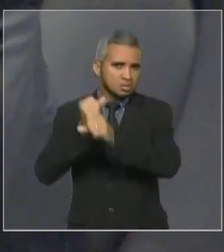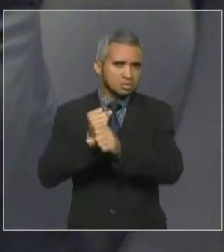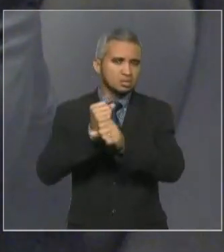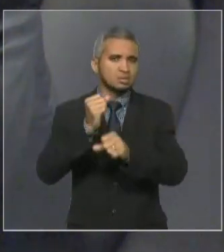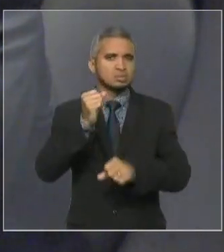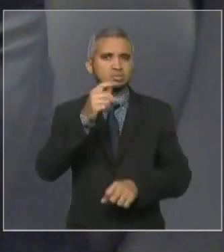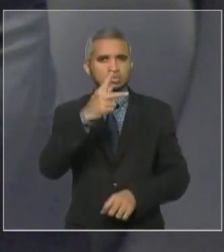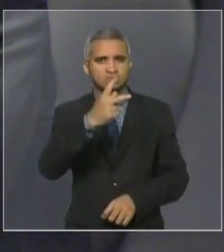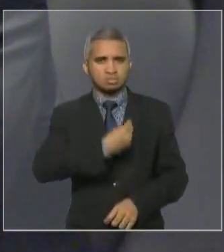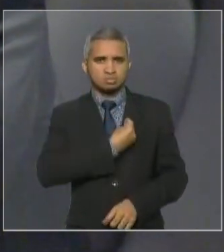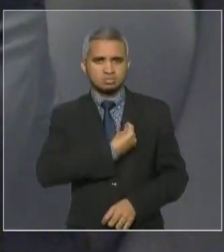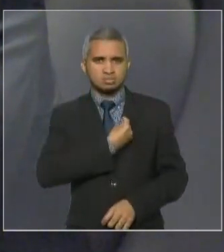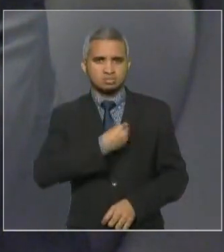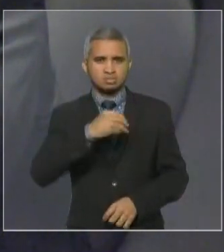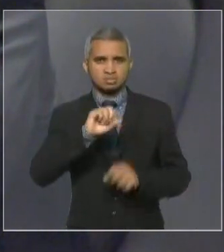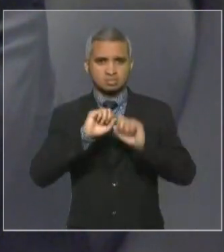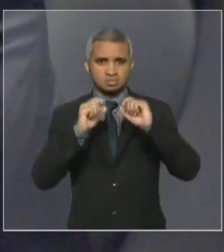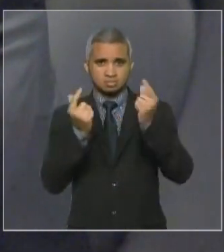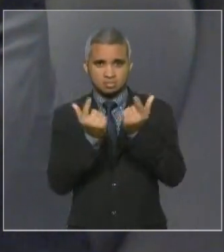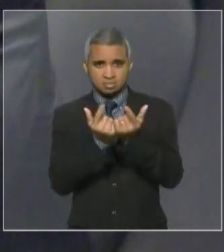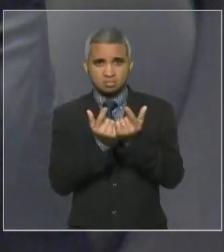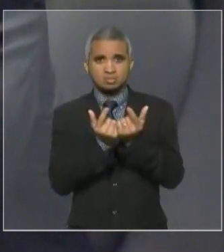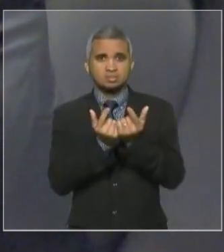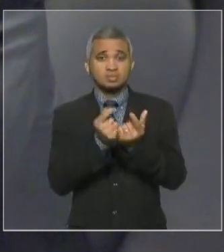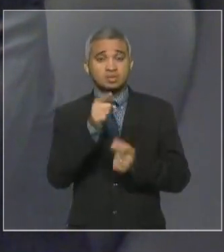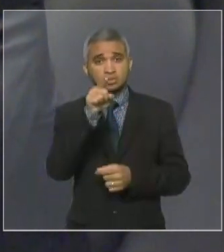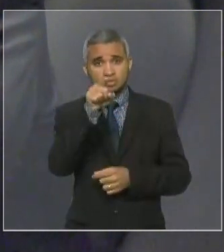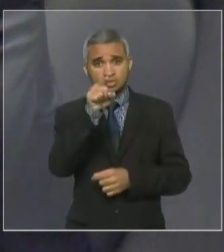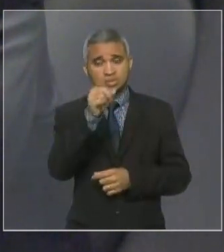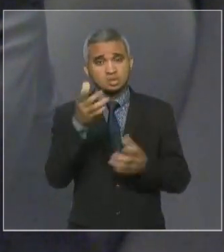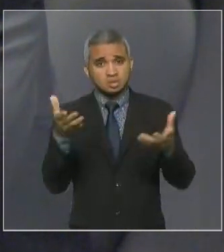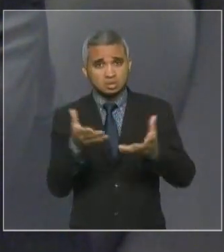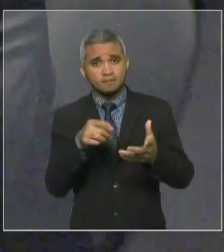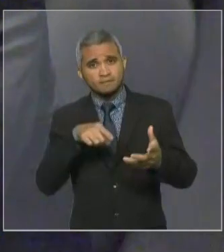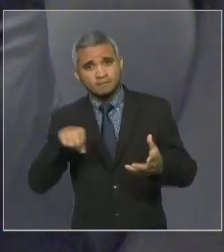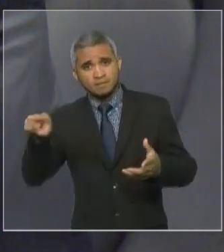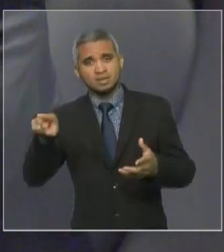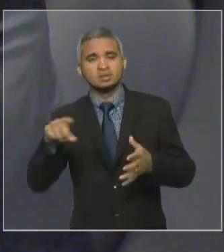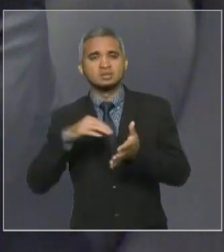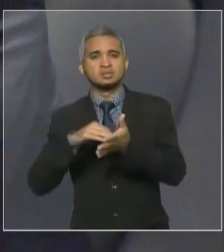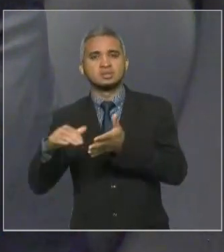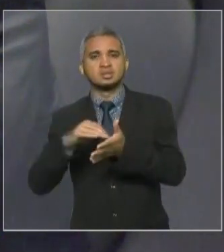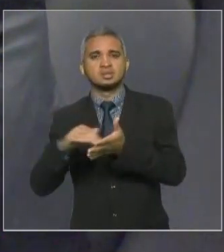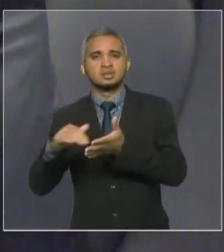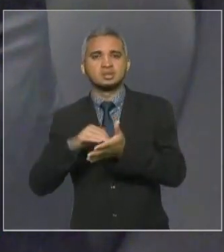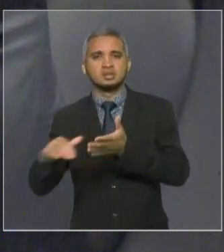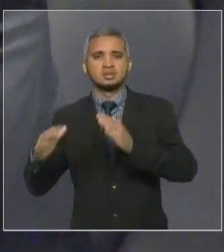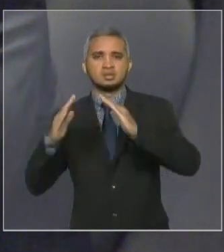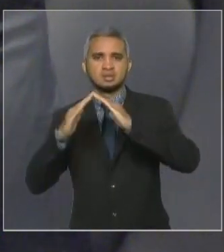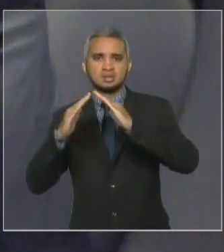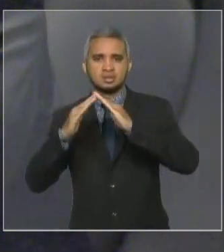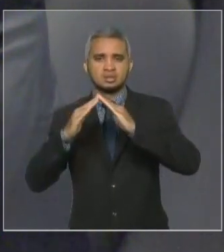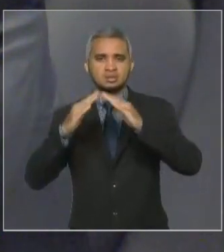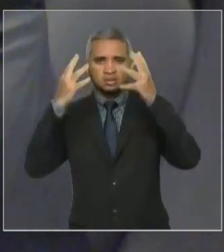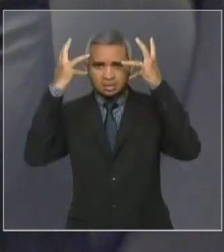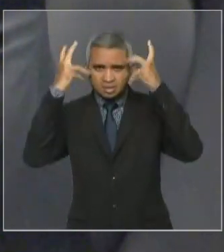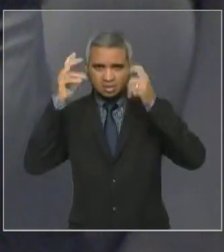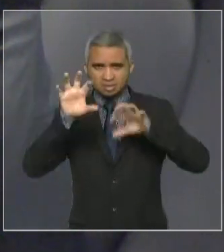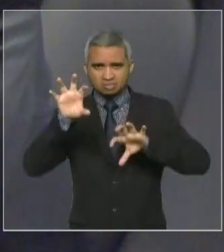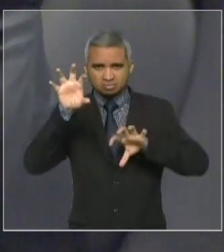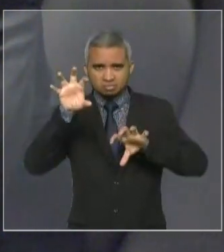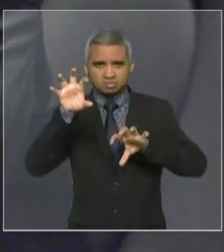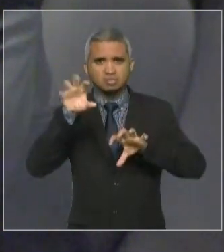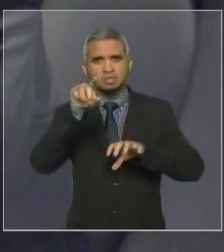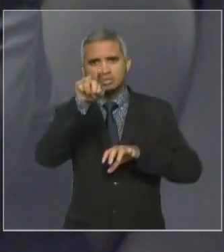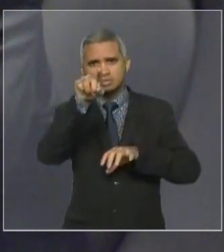agora sai para ocupar o cargo de secretário da Casa Civil, poderia aqui ocupar qualquer um dos